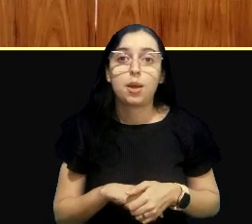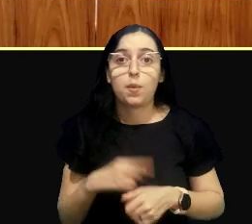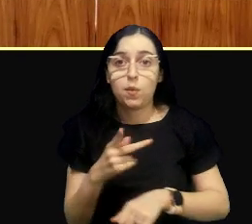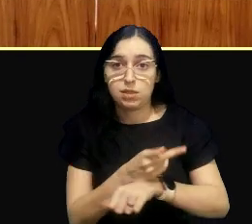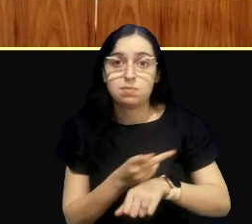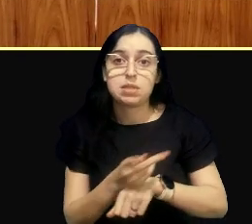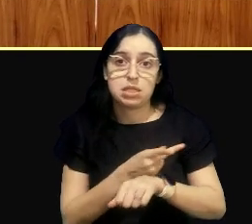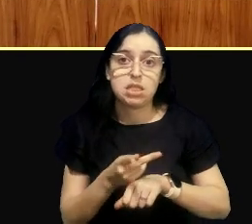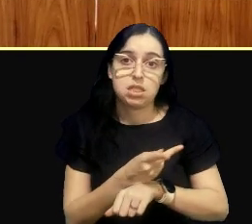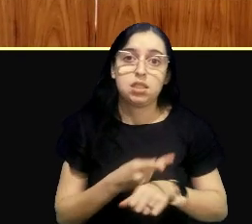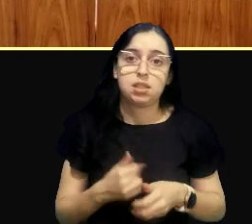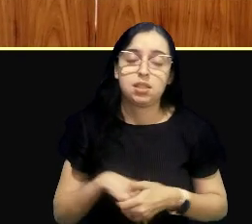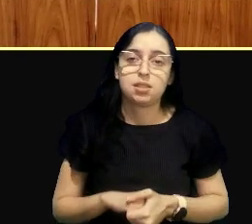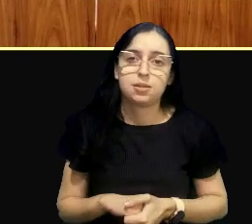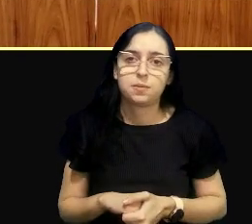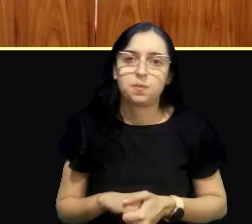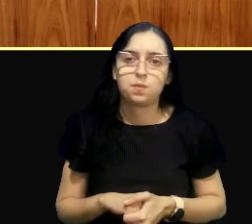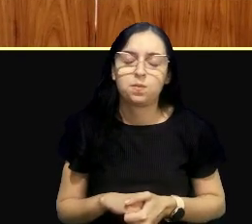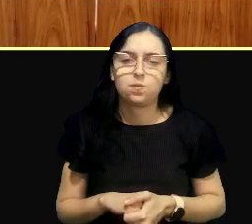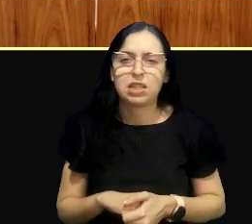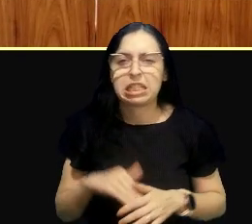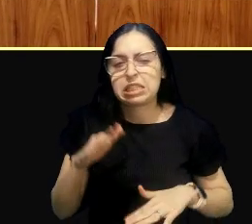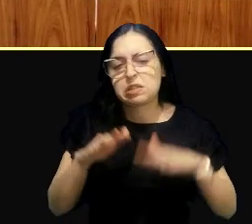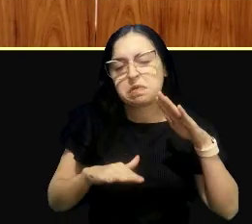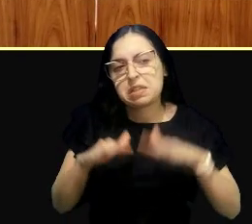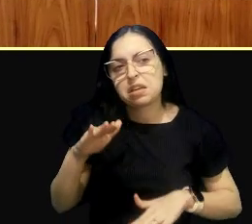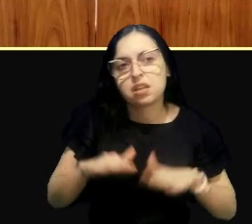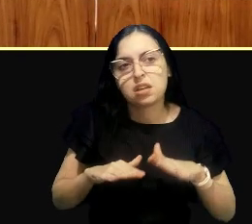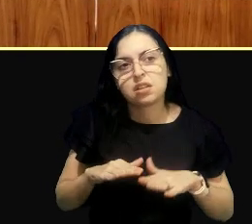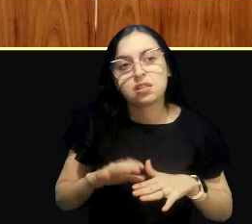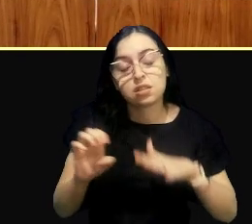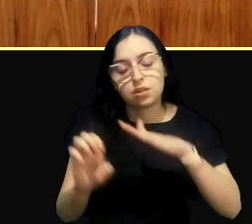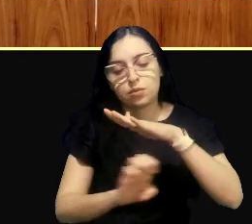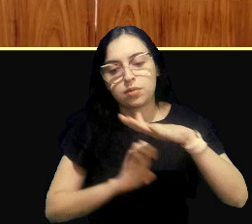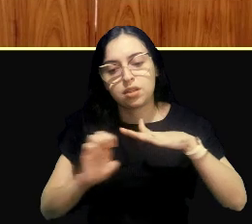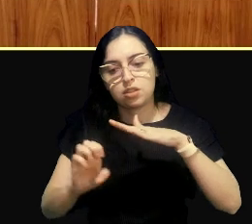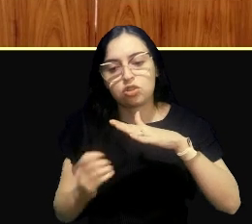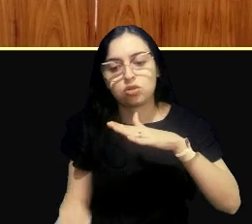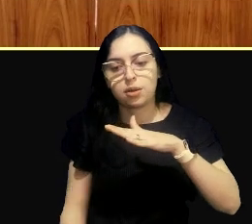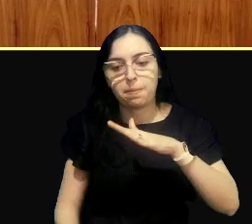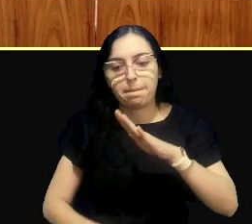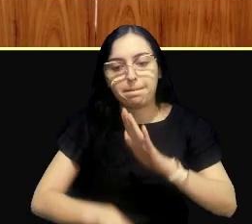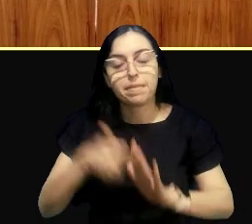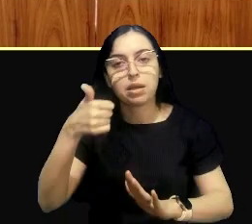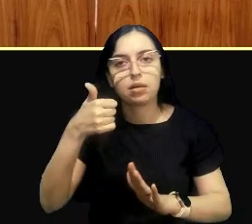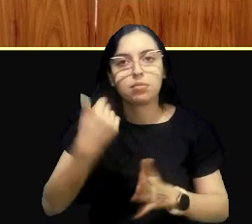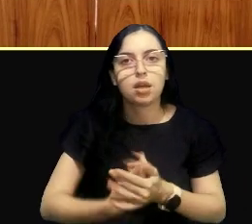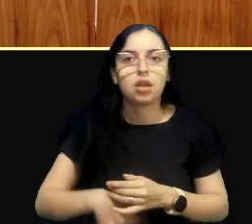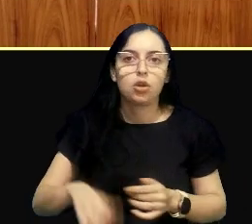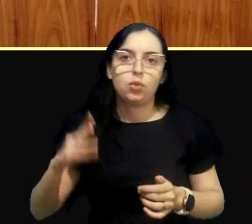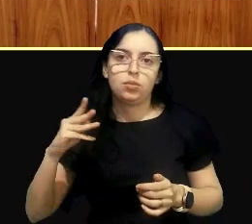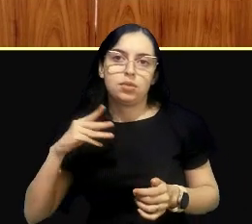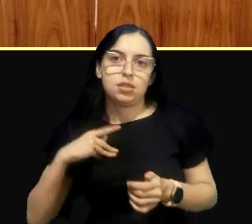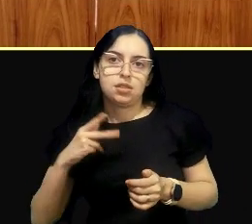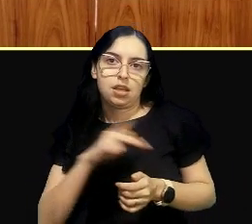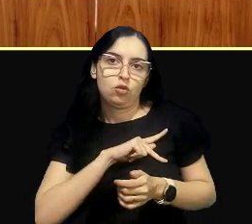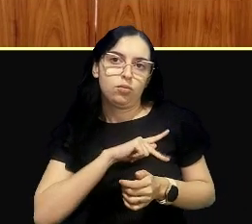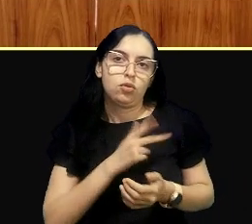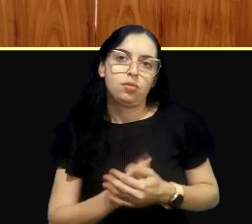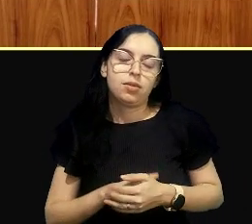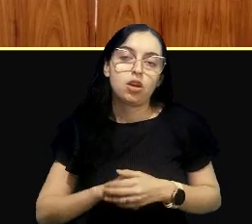né, porque muitas vezes as empresas chegam primeiro do que o Ministério Público e